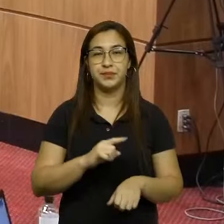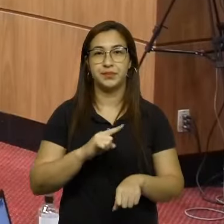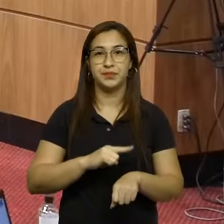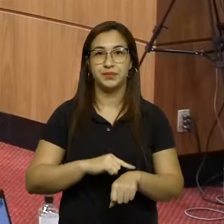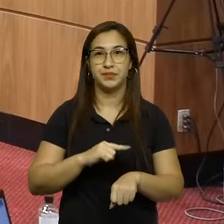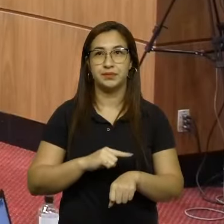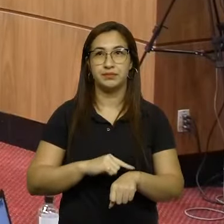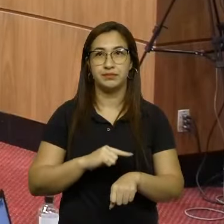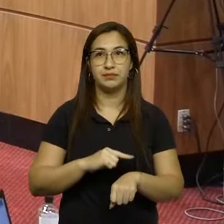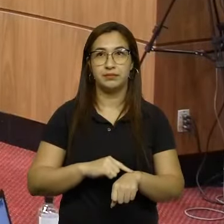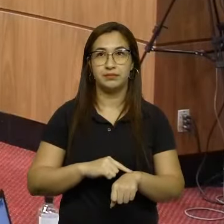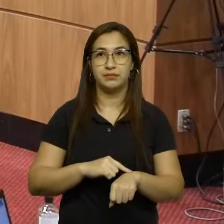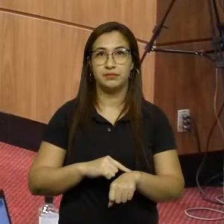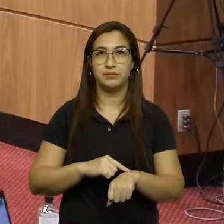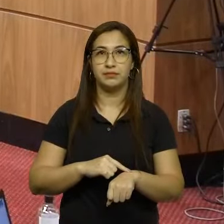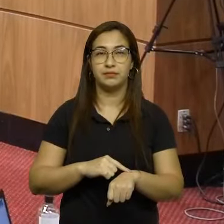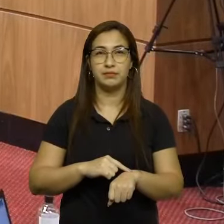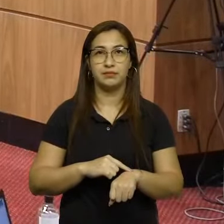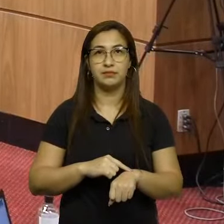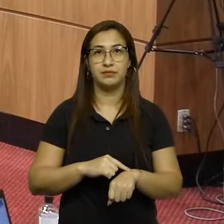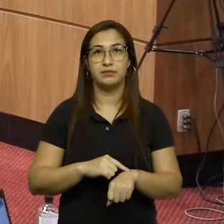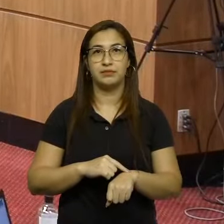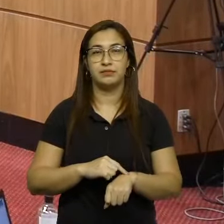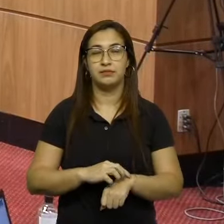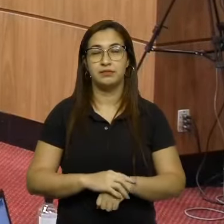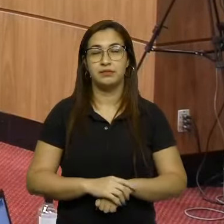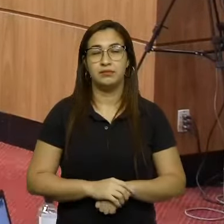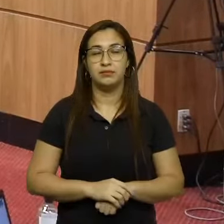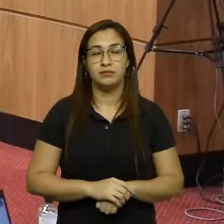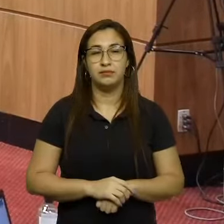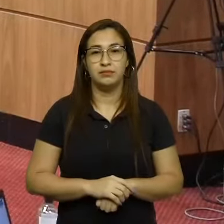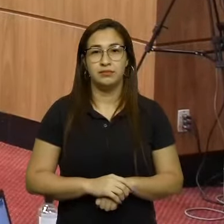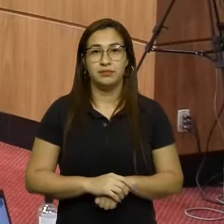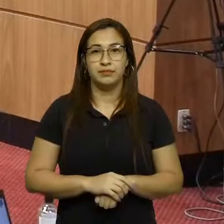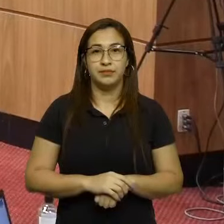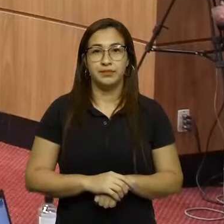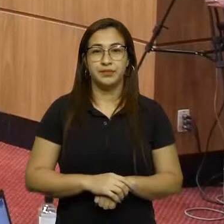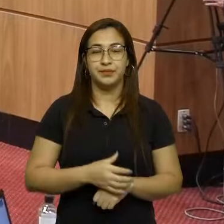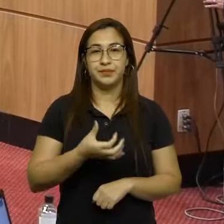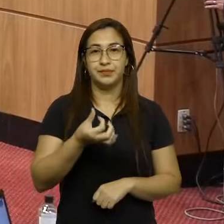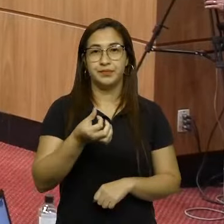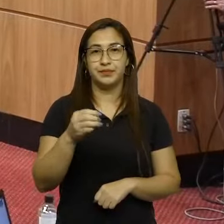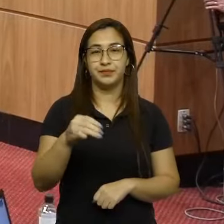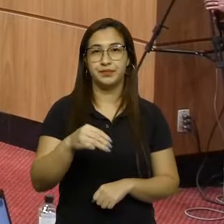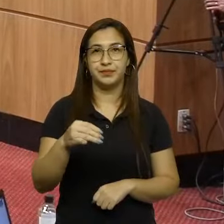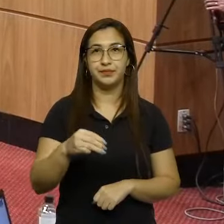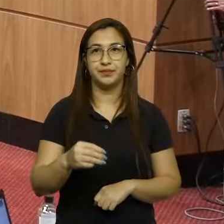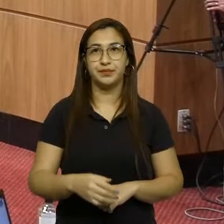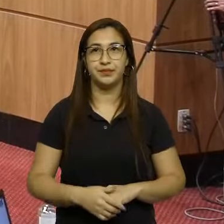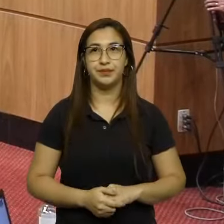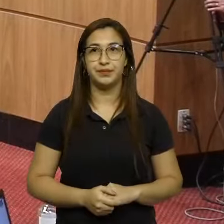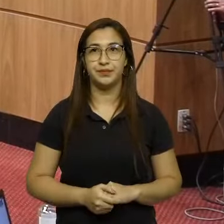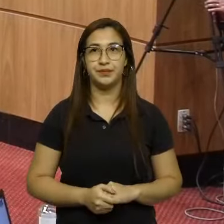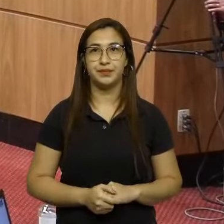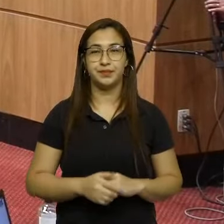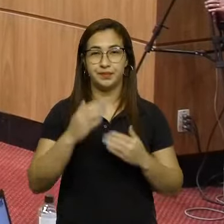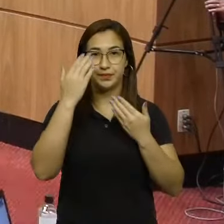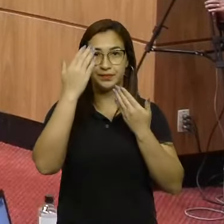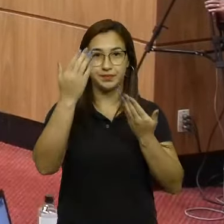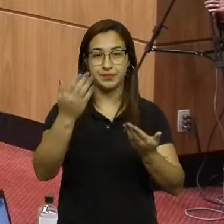que se manifestará em nome do Partido União, tem o tempo de até seis minutos. Obrigado, padre Pedro.